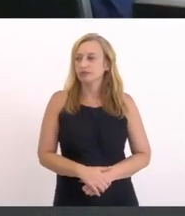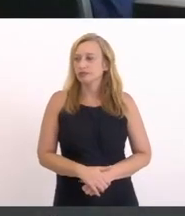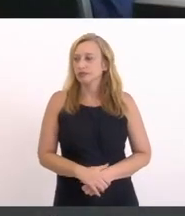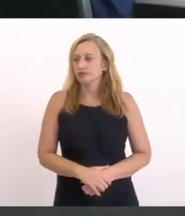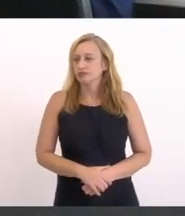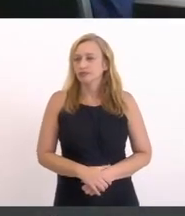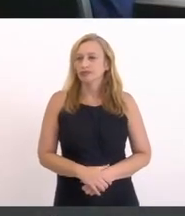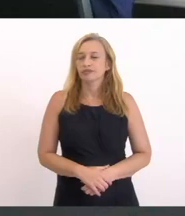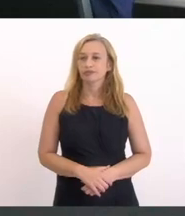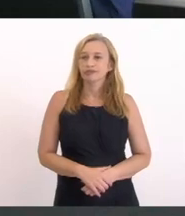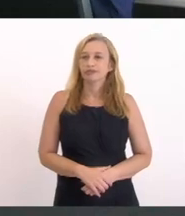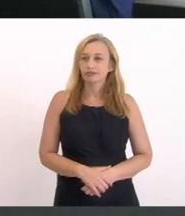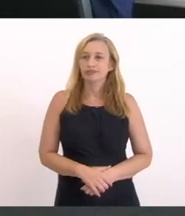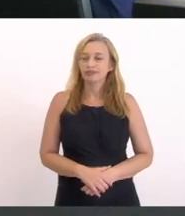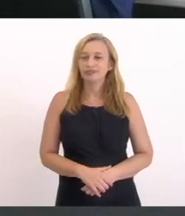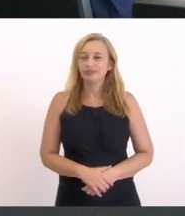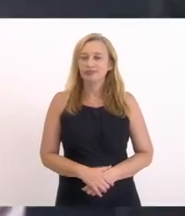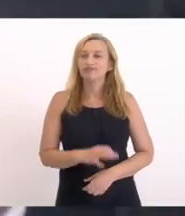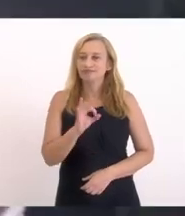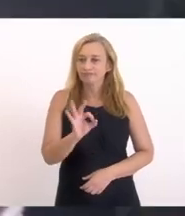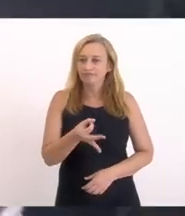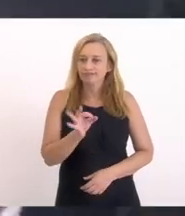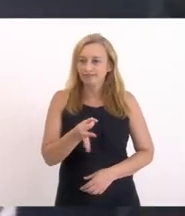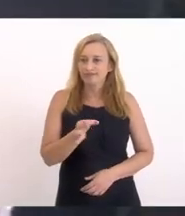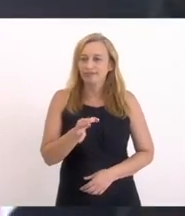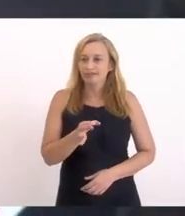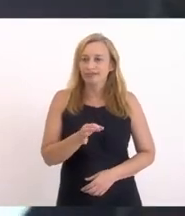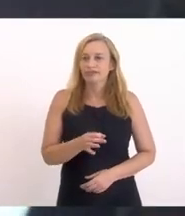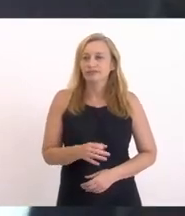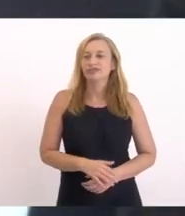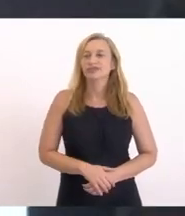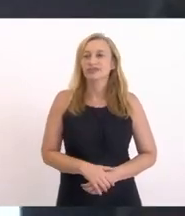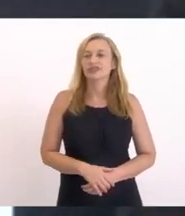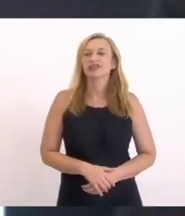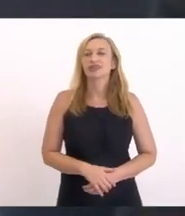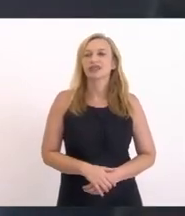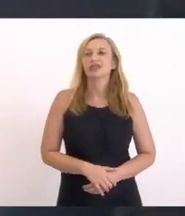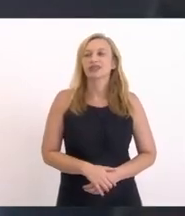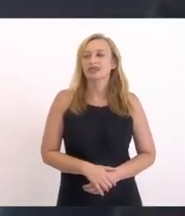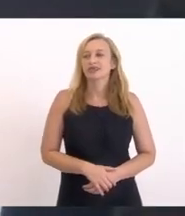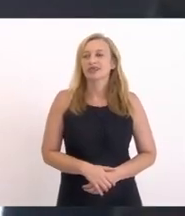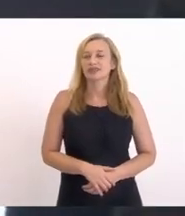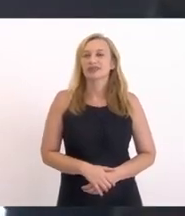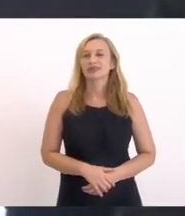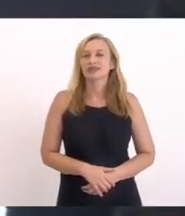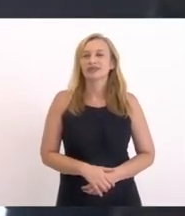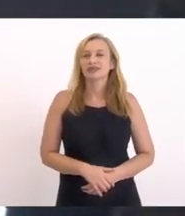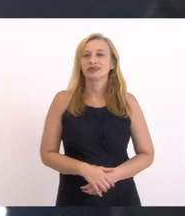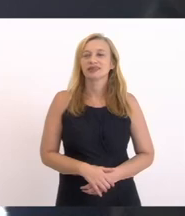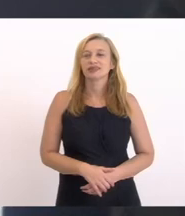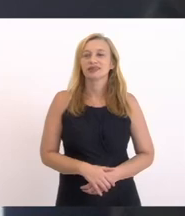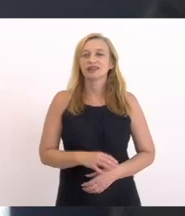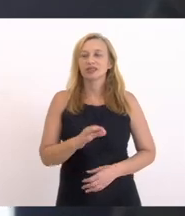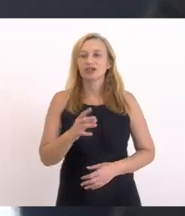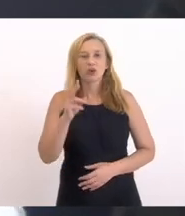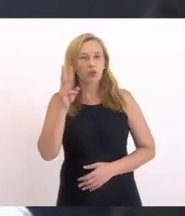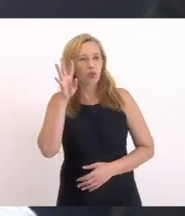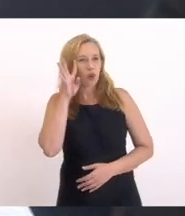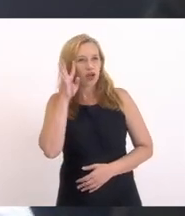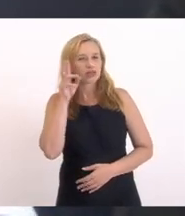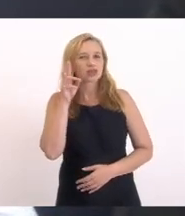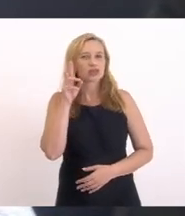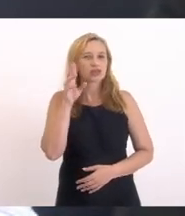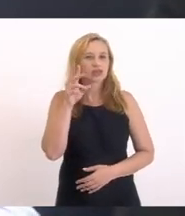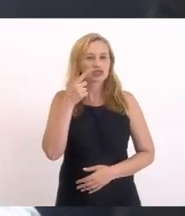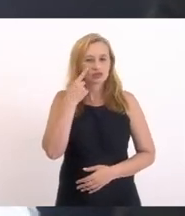Obrigado Doutor Henrique Eu acho que com certeza A gente vai estar Em convite também O senhor Semana que vem Obrigado Quinta-feira Quarta Quarta A gente vai estar Em